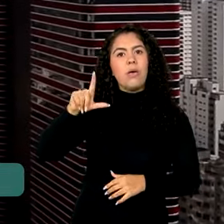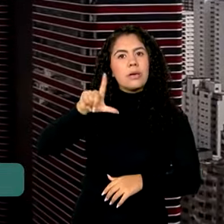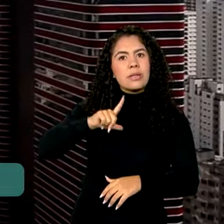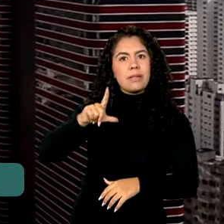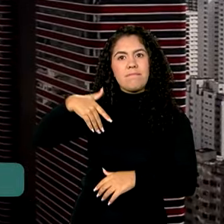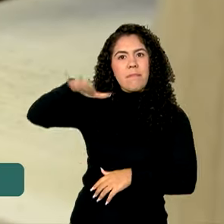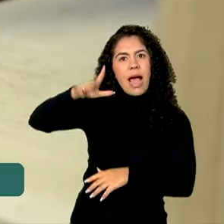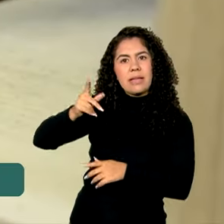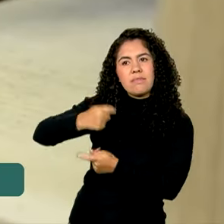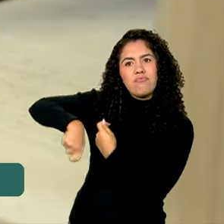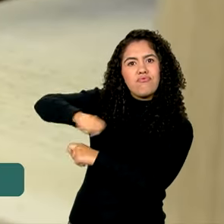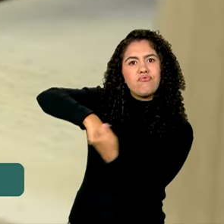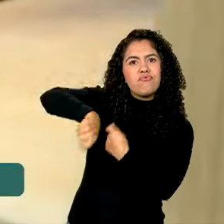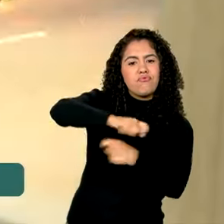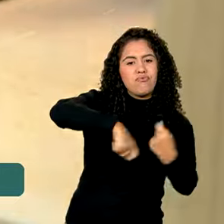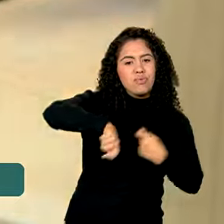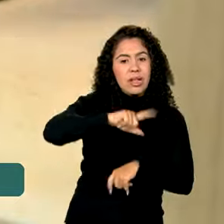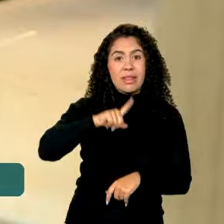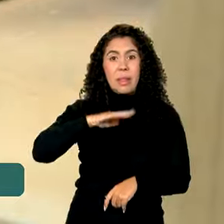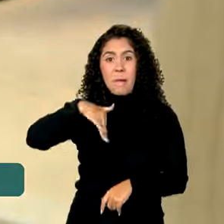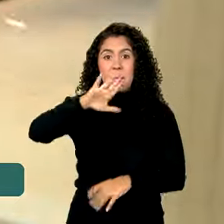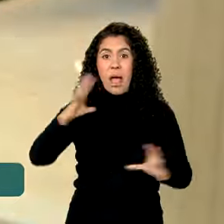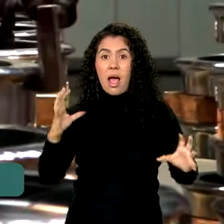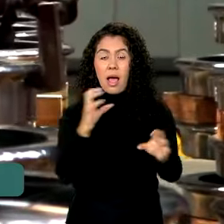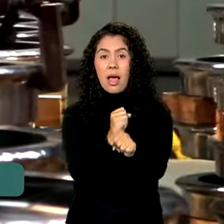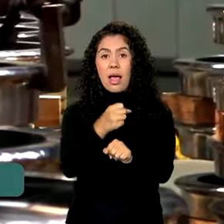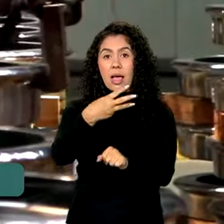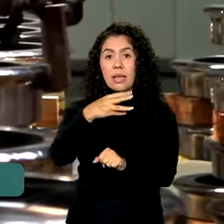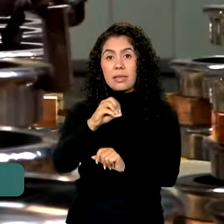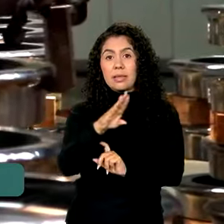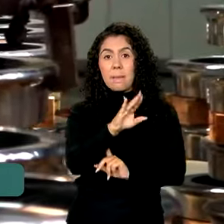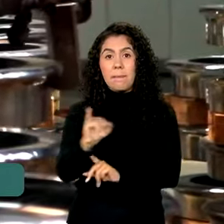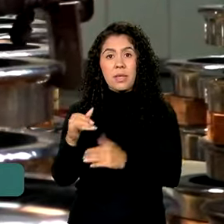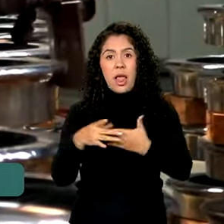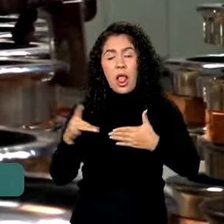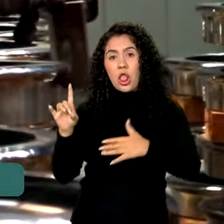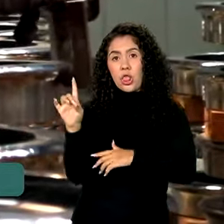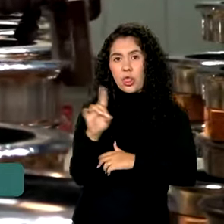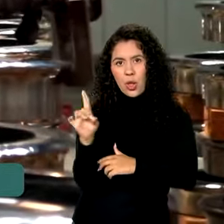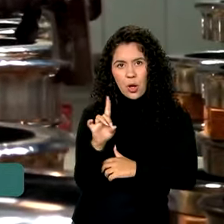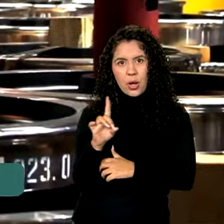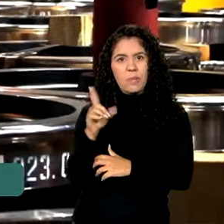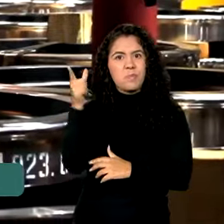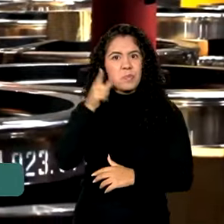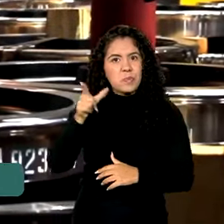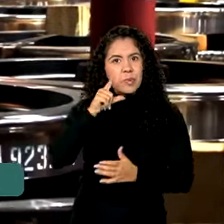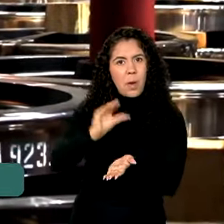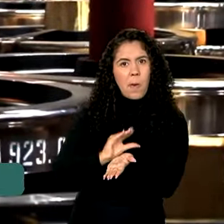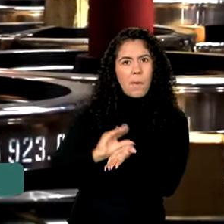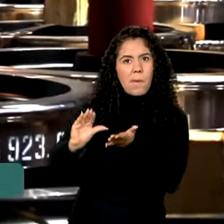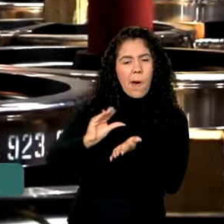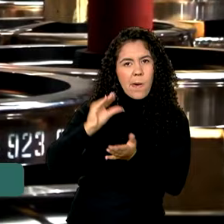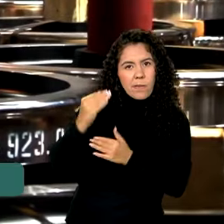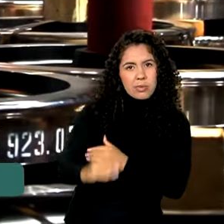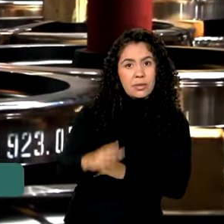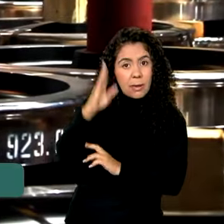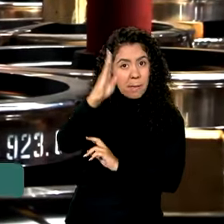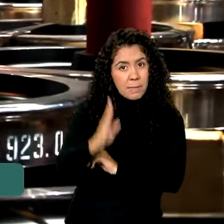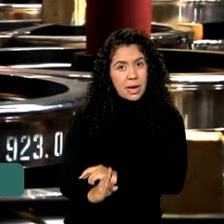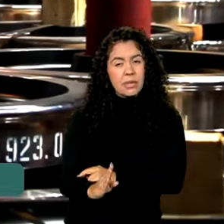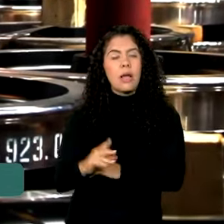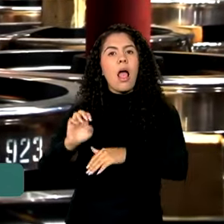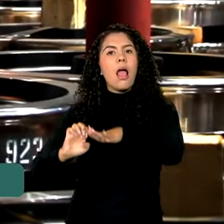mundo. Já foram mais de 30 bilhões de dólares aplicados no país. As empresas chilenas